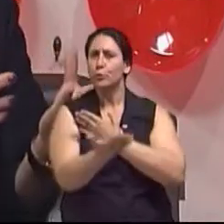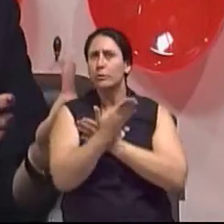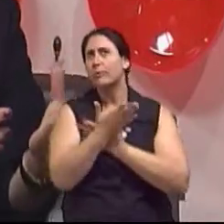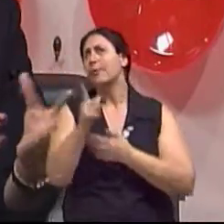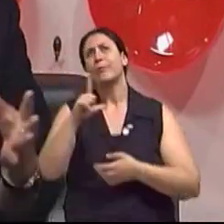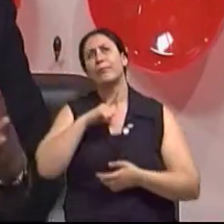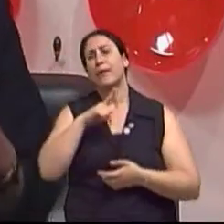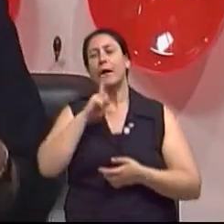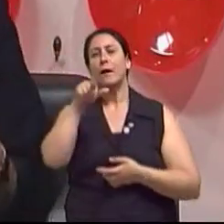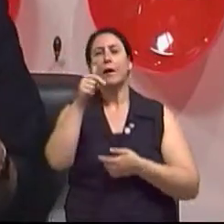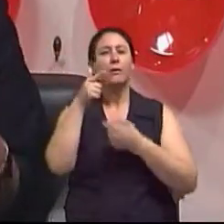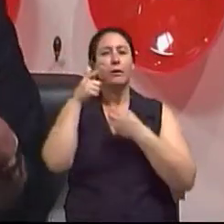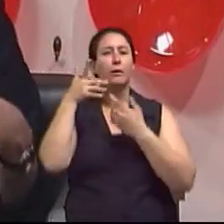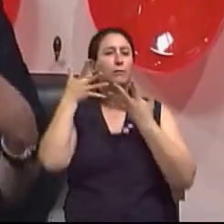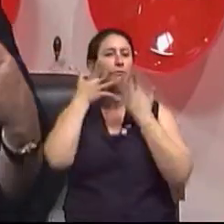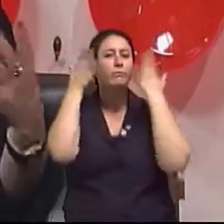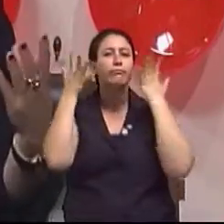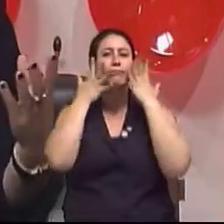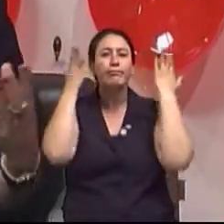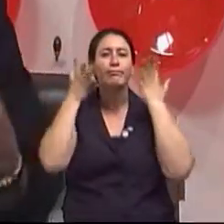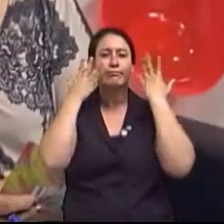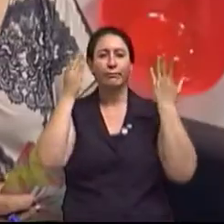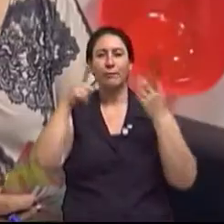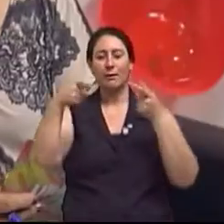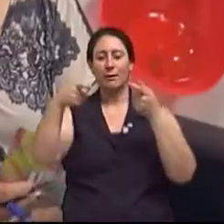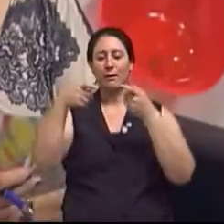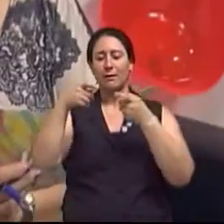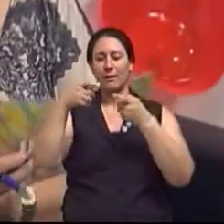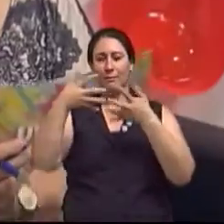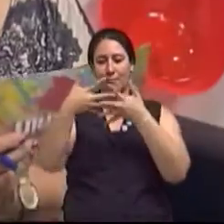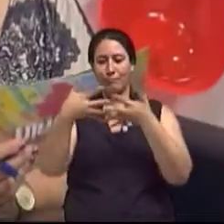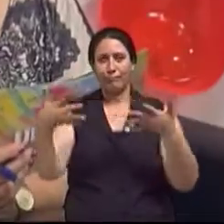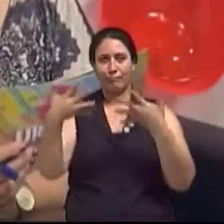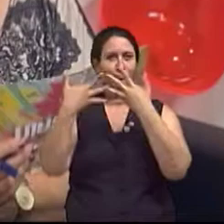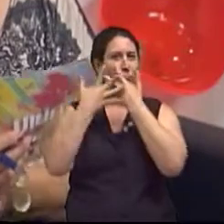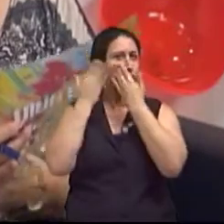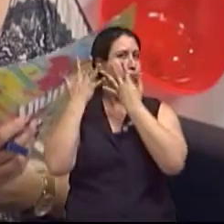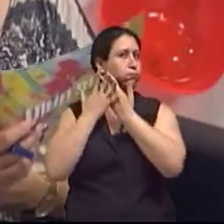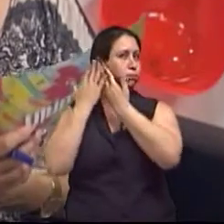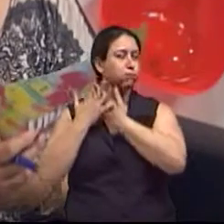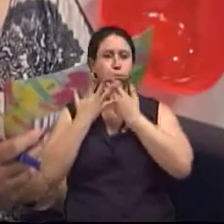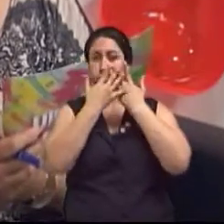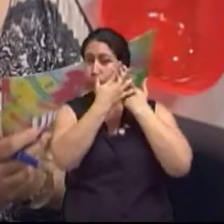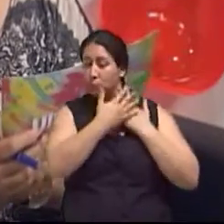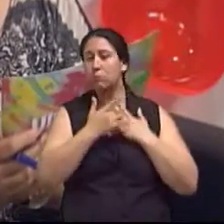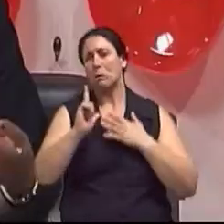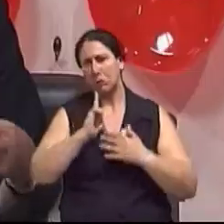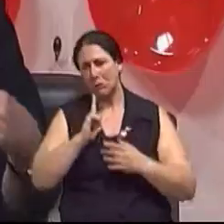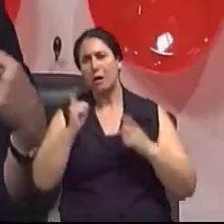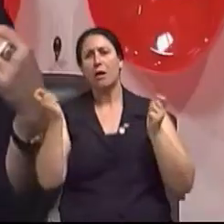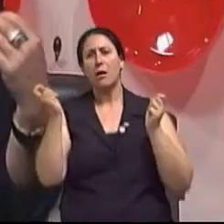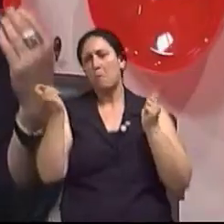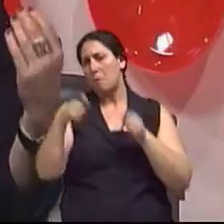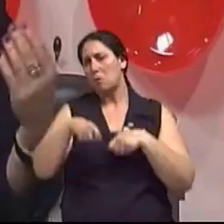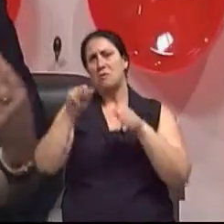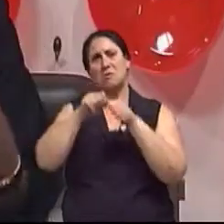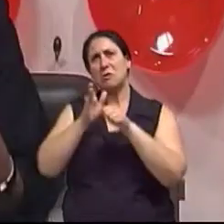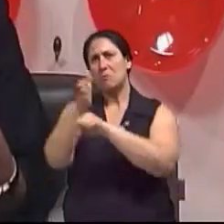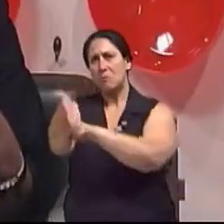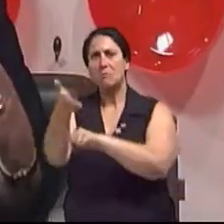peelings, não é? Procedimentos assim, menos onerosos que podem ser feitos em consultório,